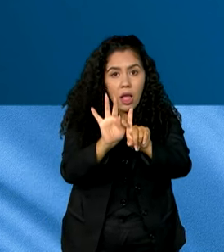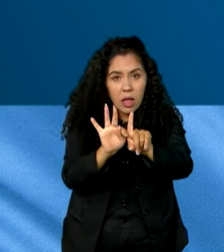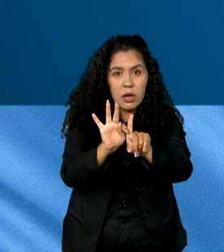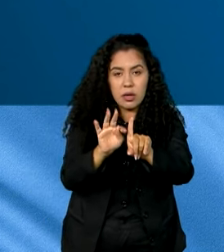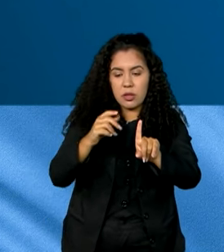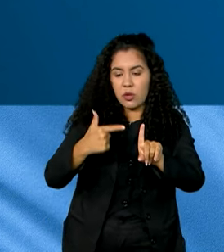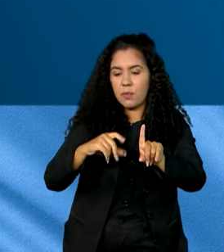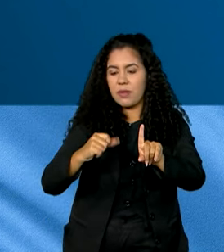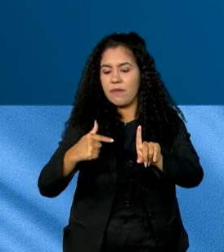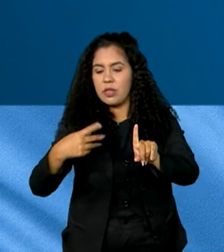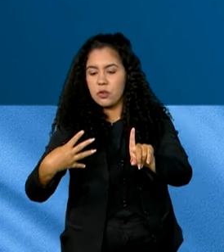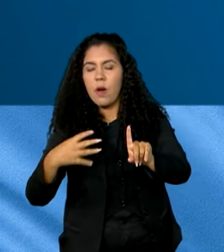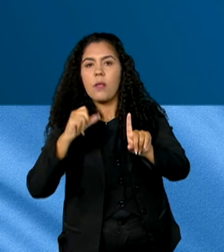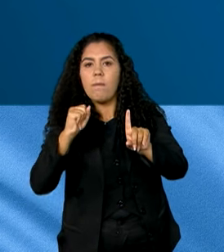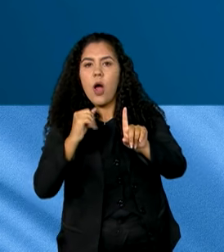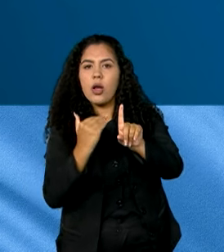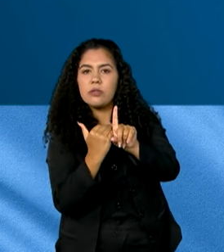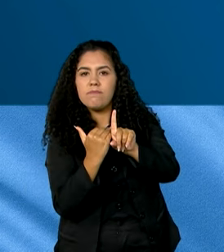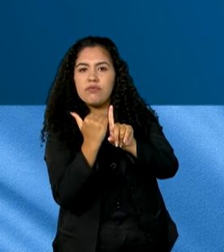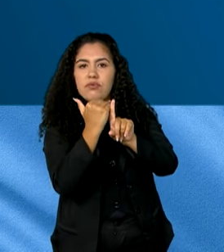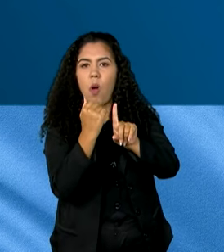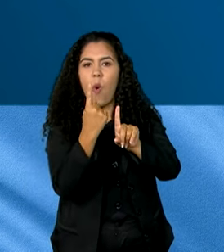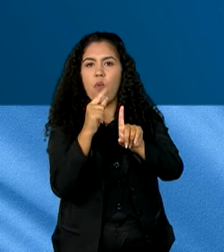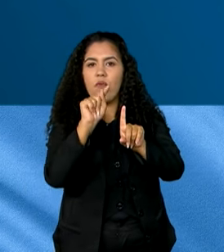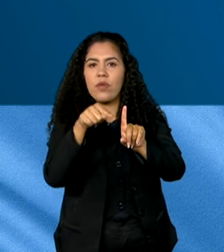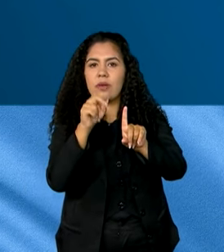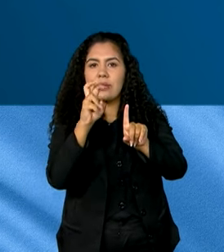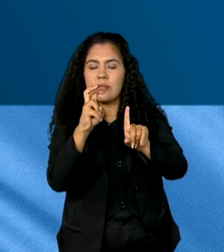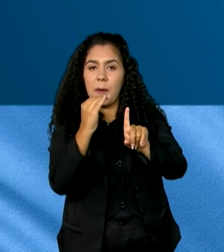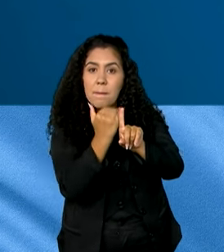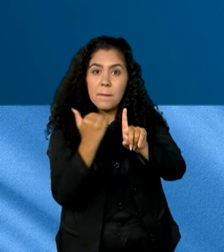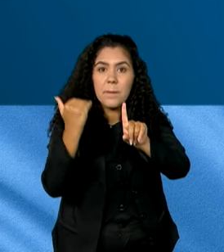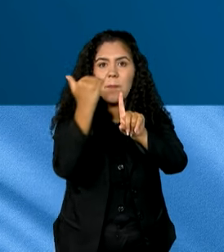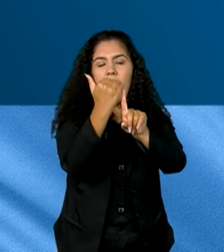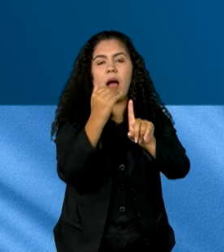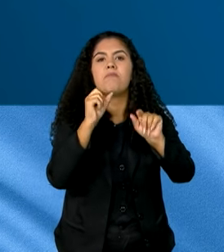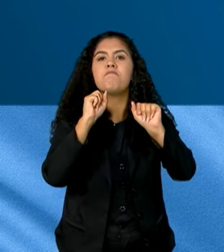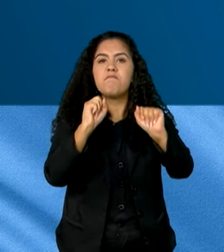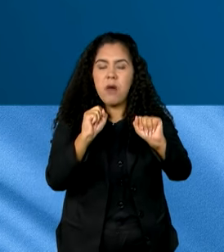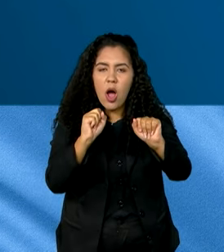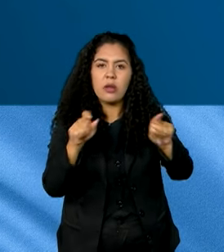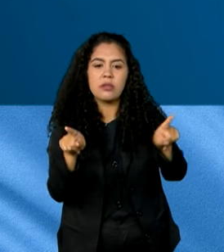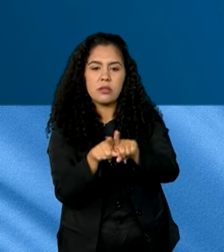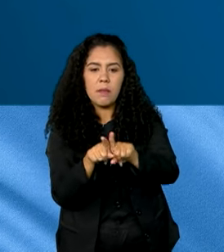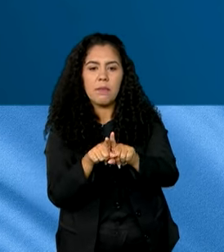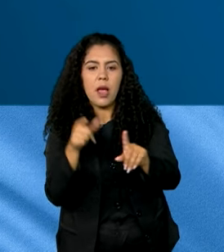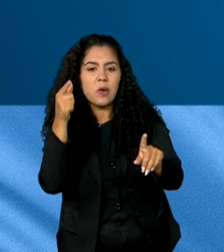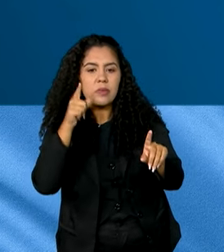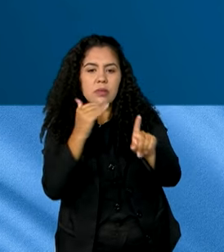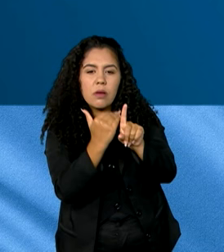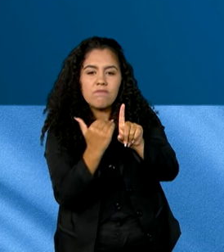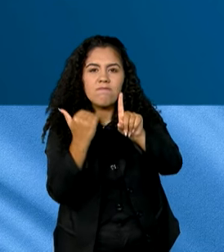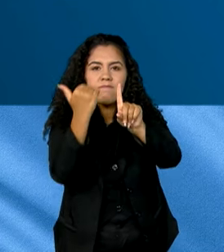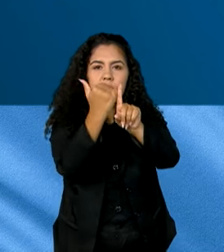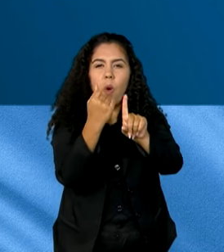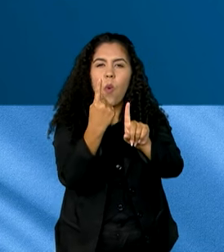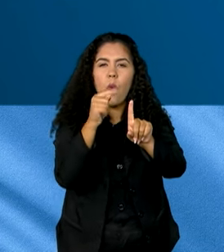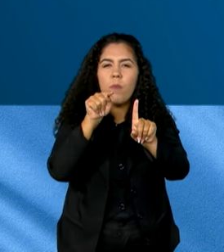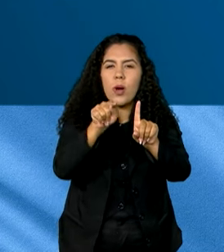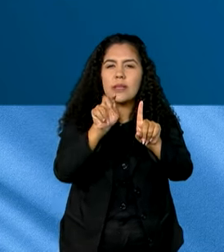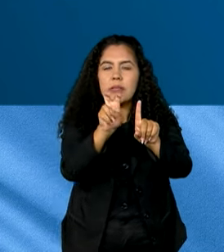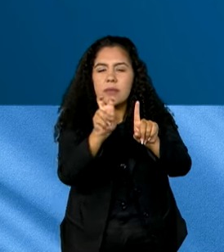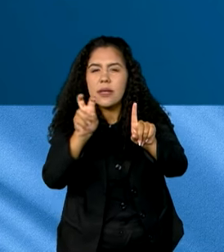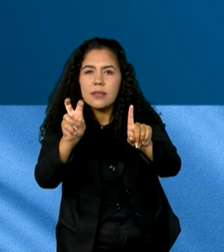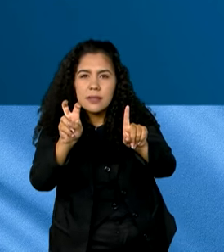ultrapasse 1,5 graus com uma probabilidade de superar 1,55 graus.